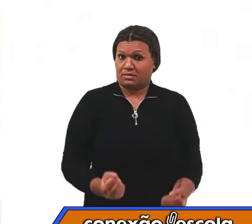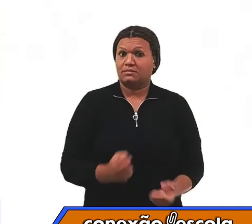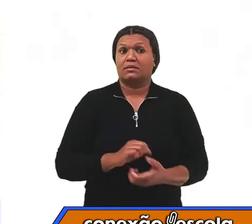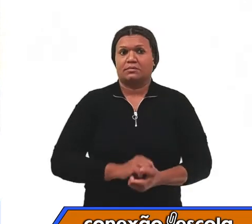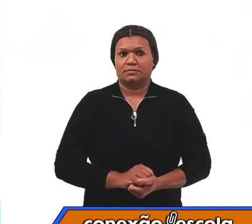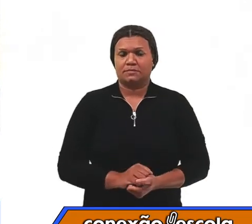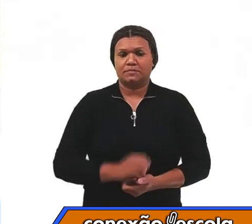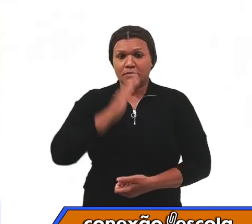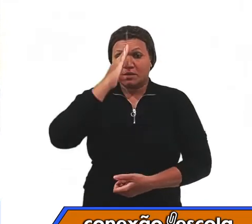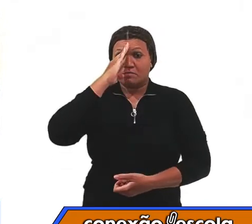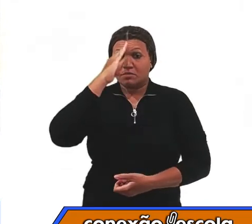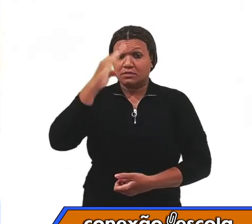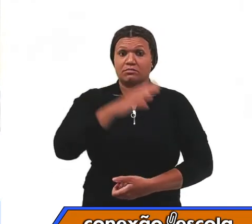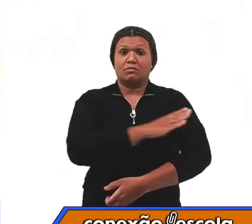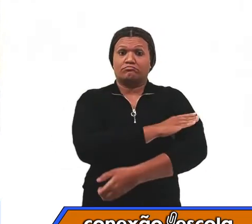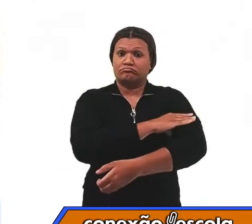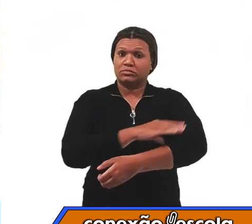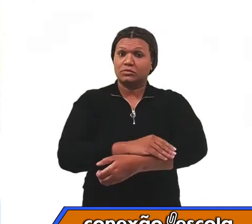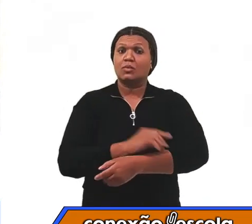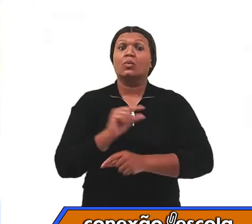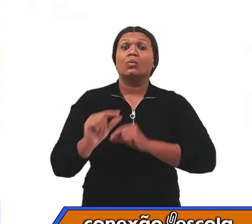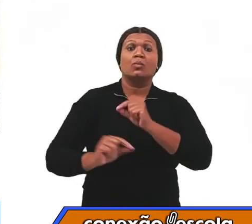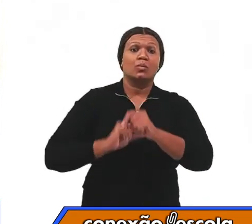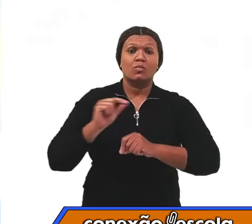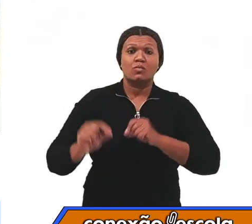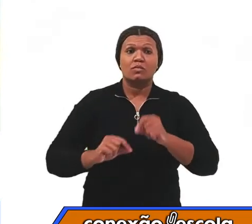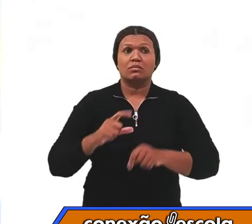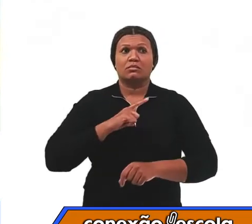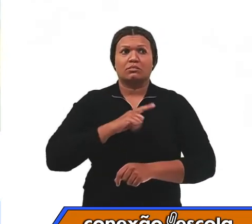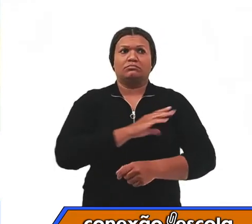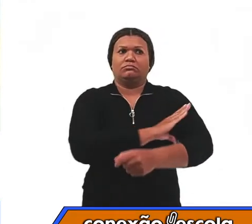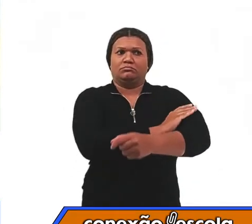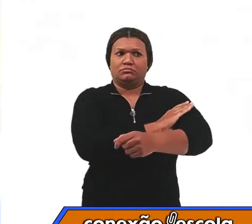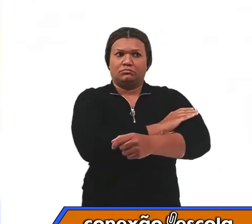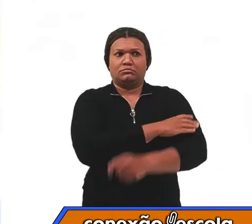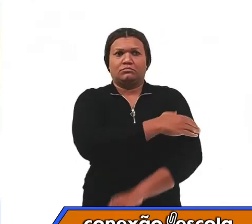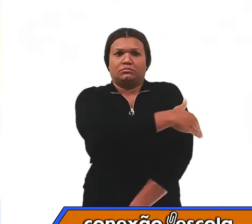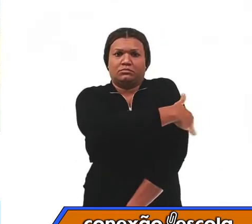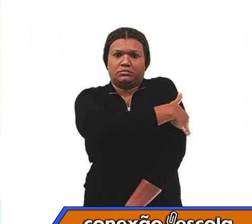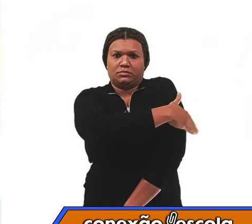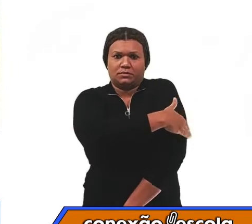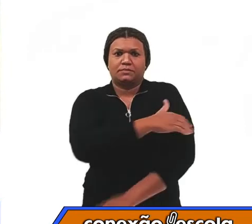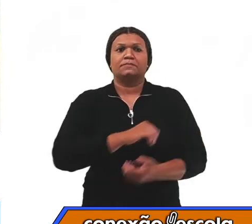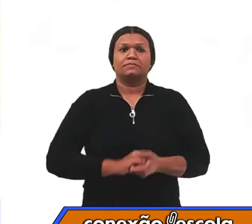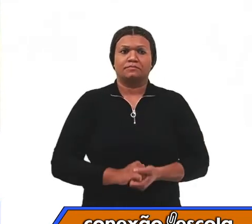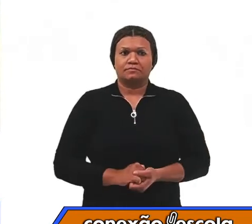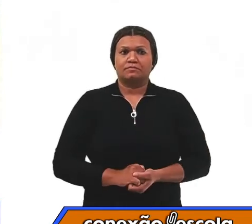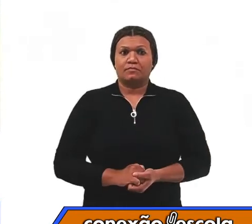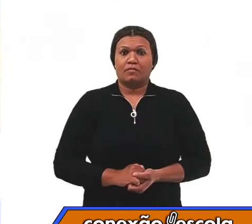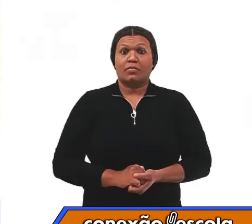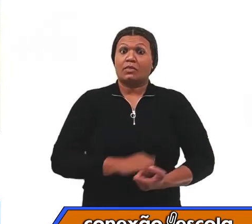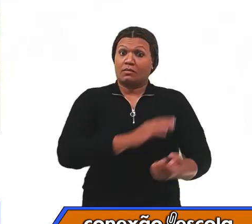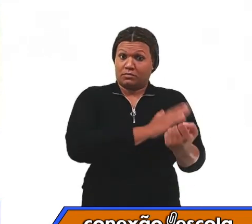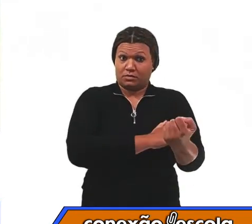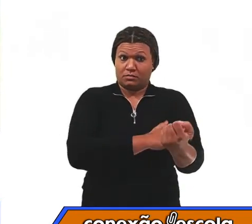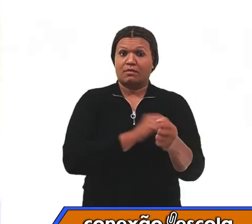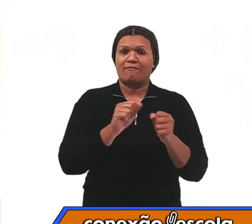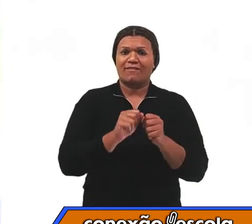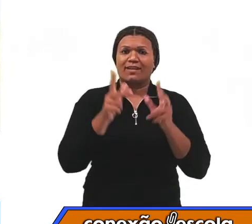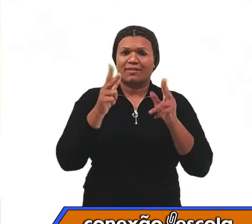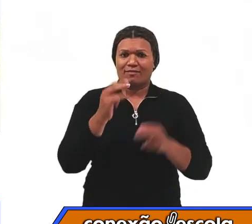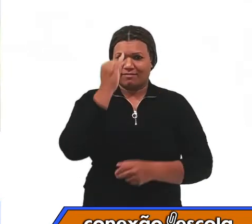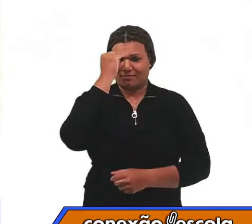principais músculos são o bíceps e o tríceps. O bíceps faz a flexão do